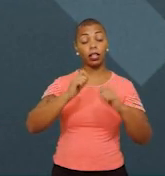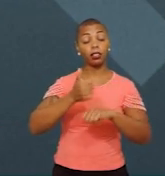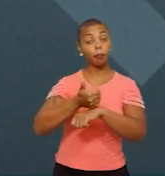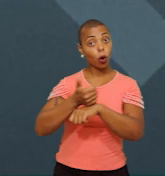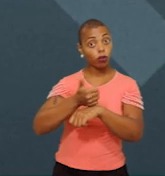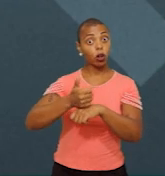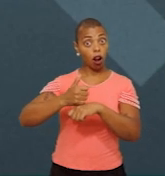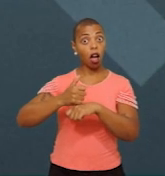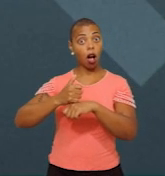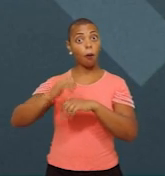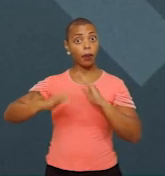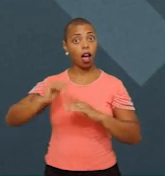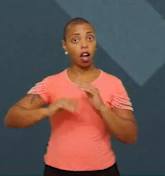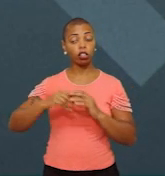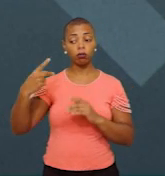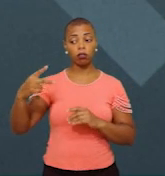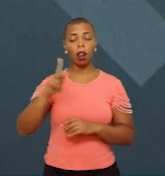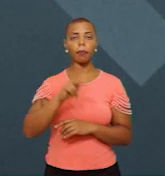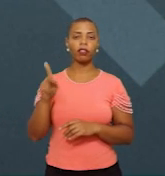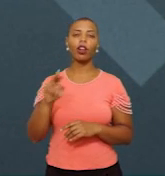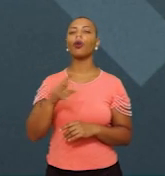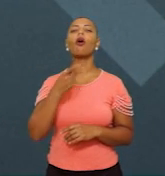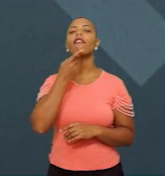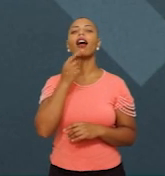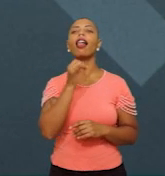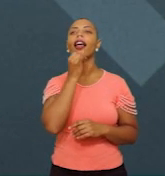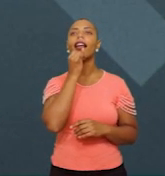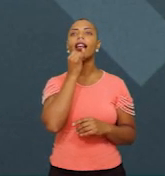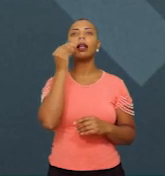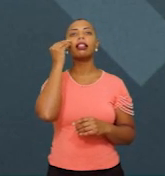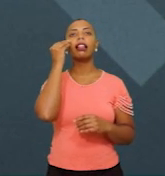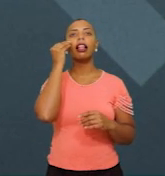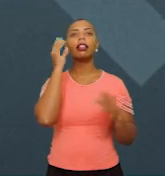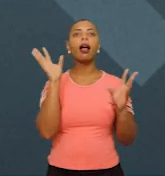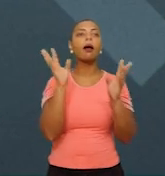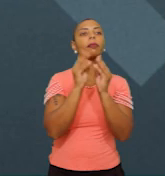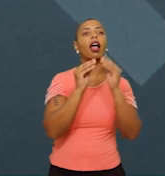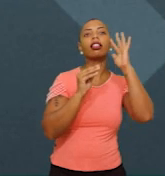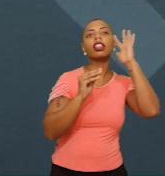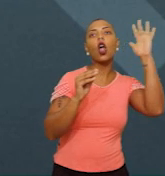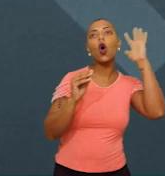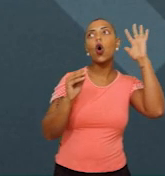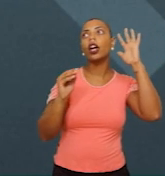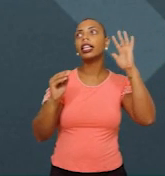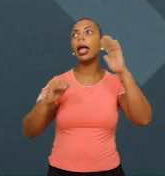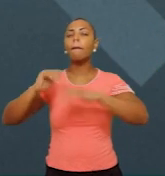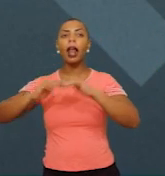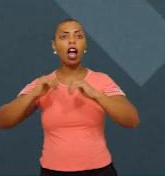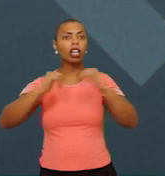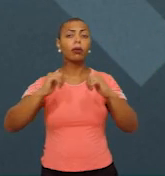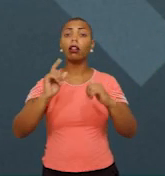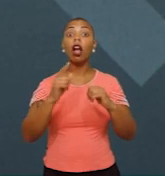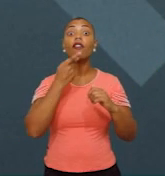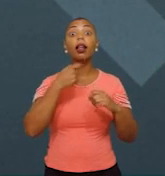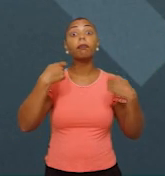do professor. E eu não estou fazendo aqui uma dicotomia entre teoria e prática, eu estou dizendo que não pode ser uma formação incompleta.